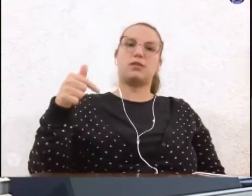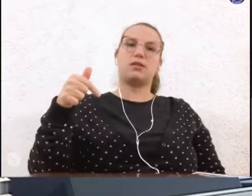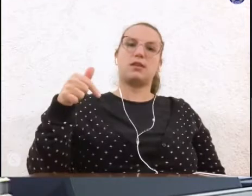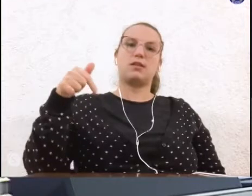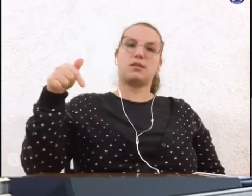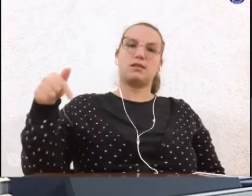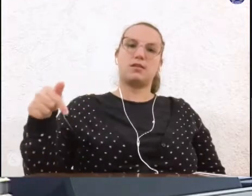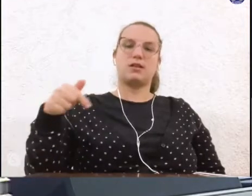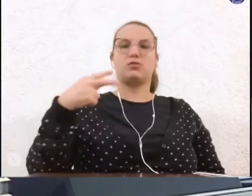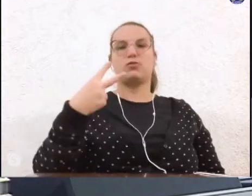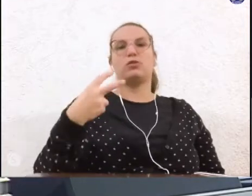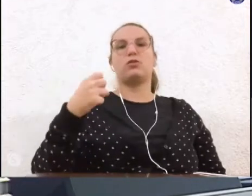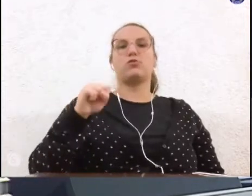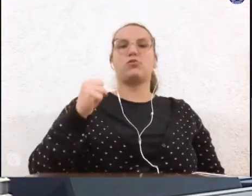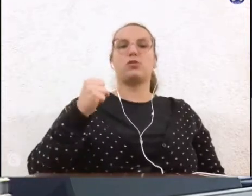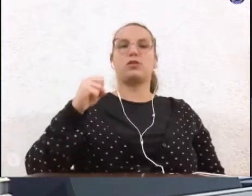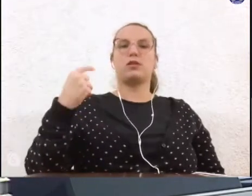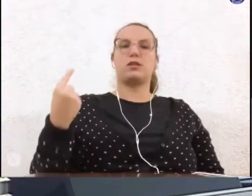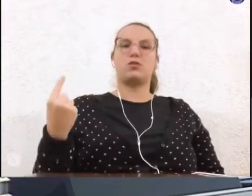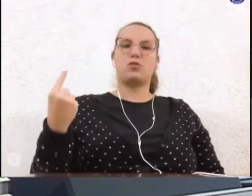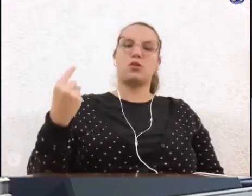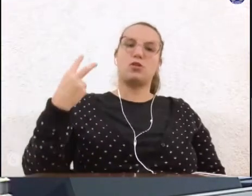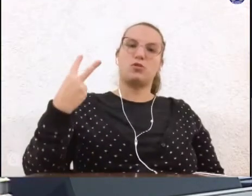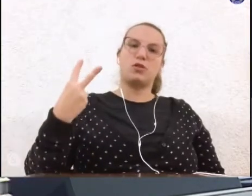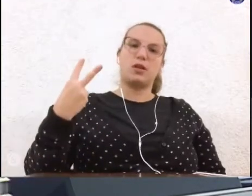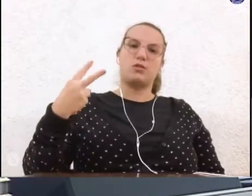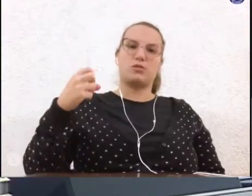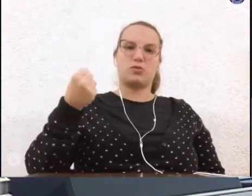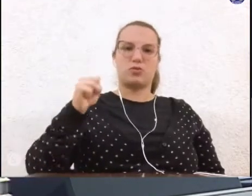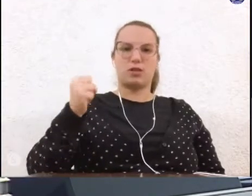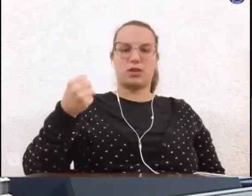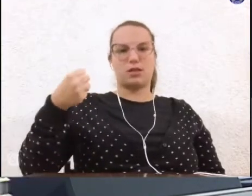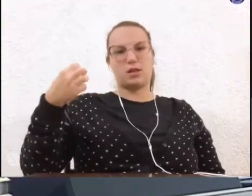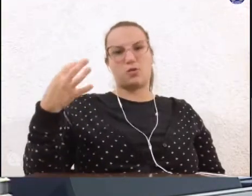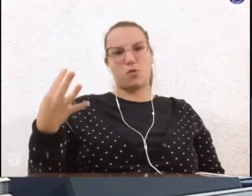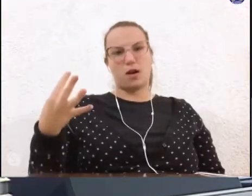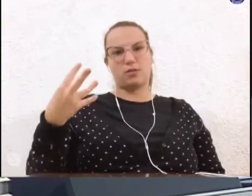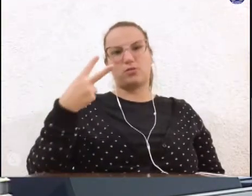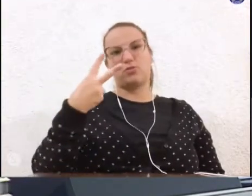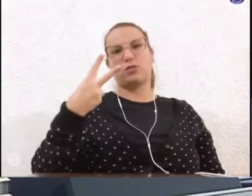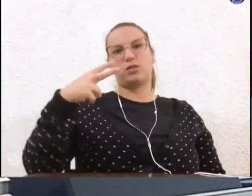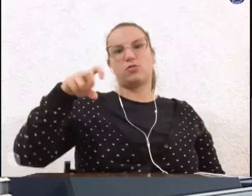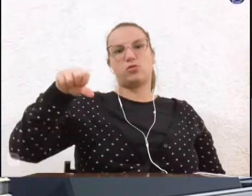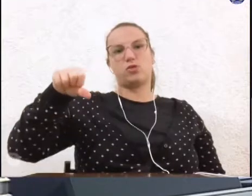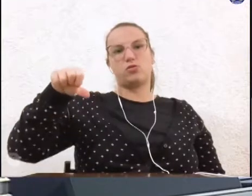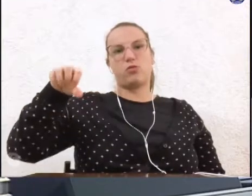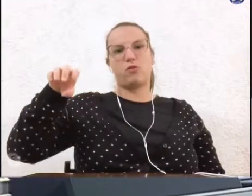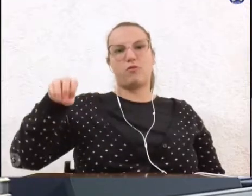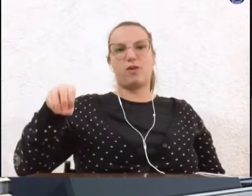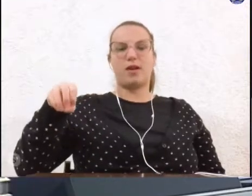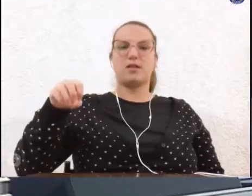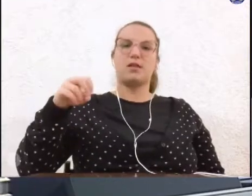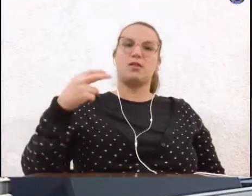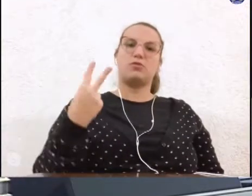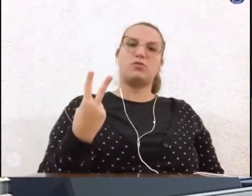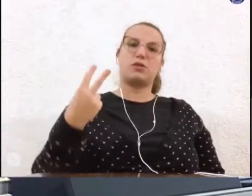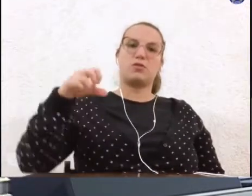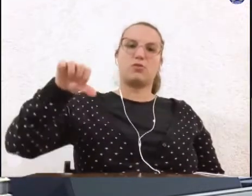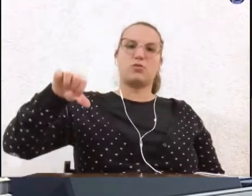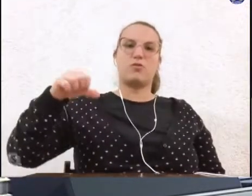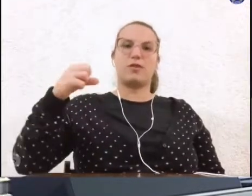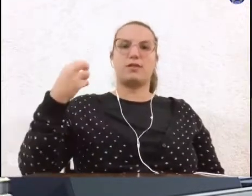281, 284, 290, 293,